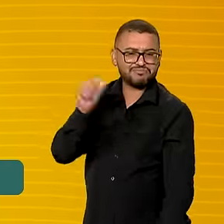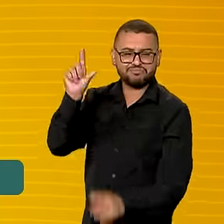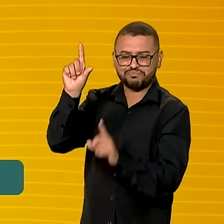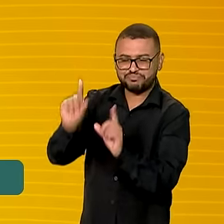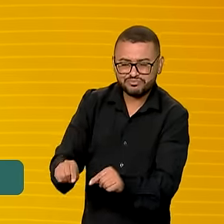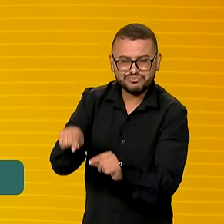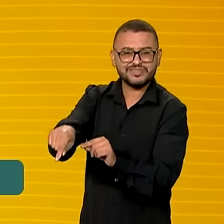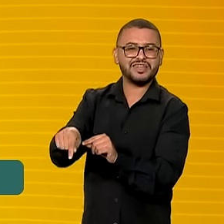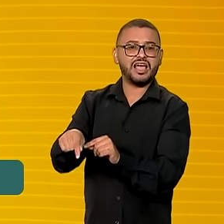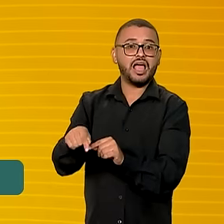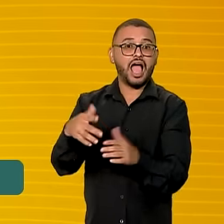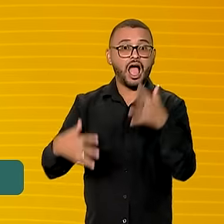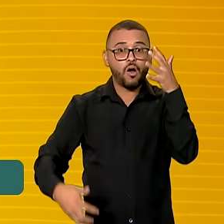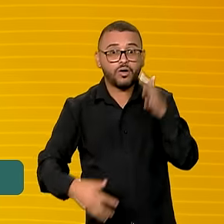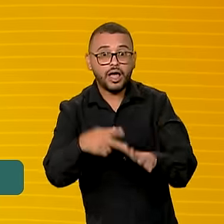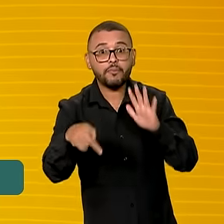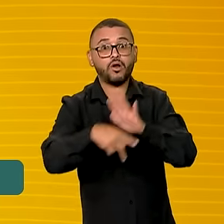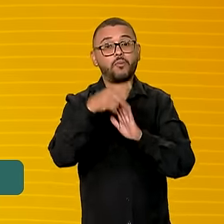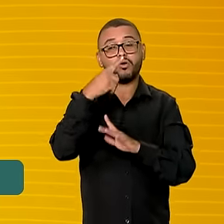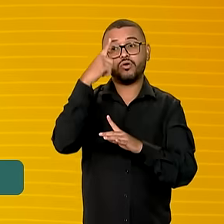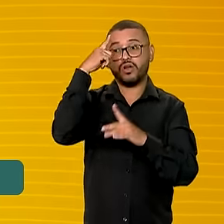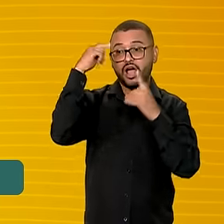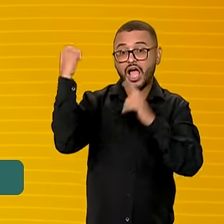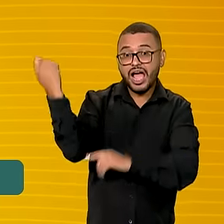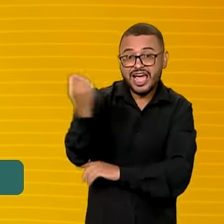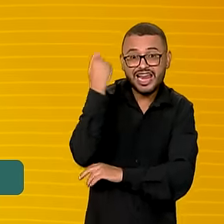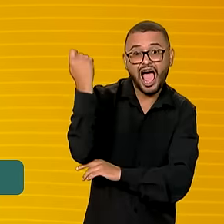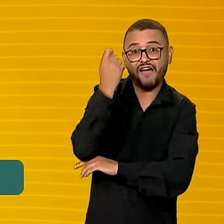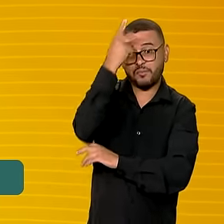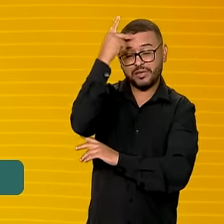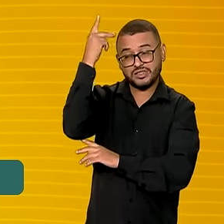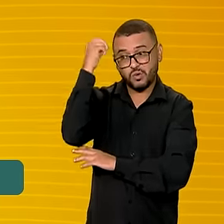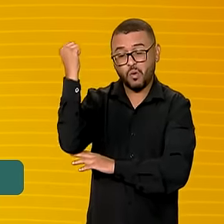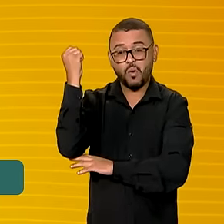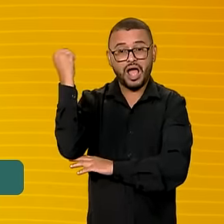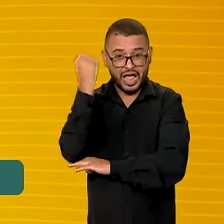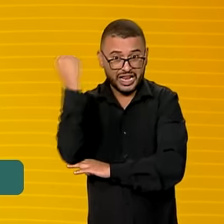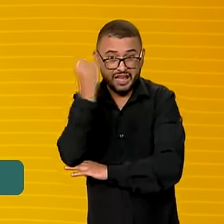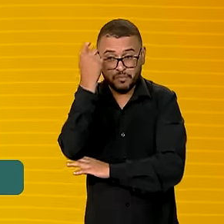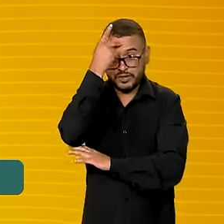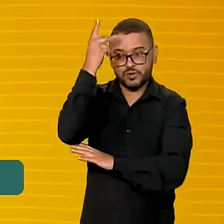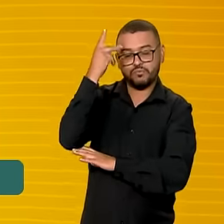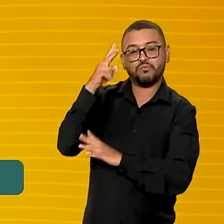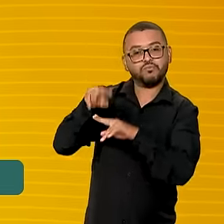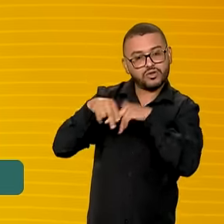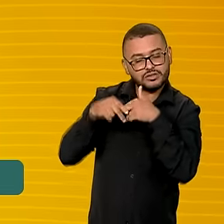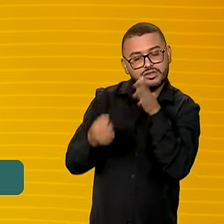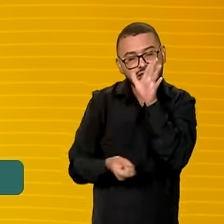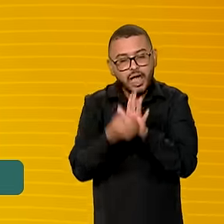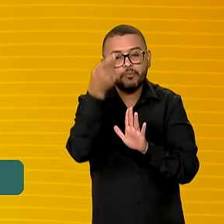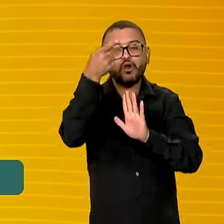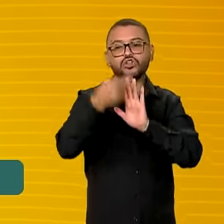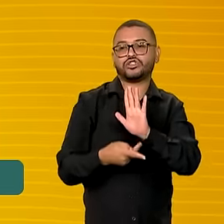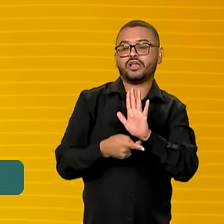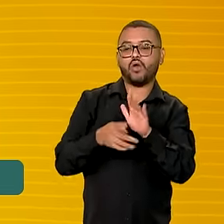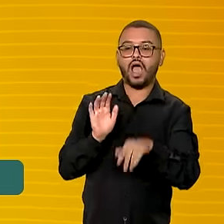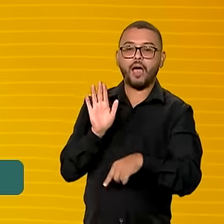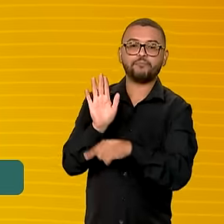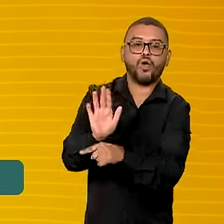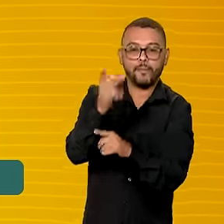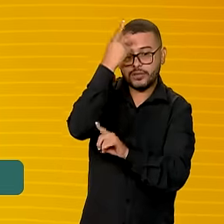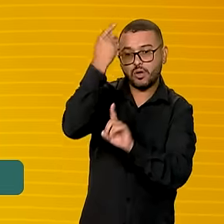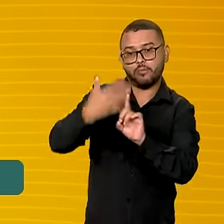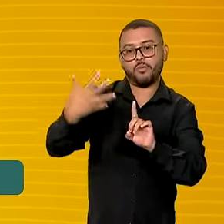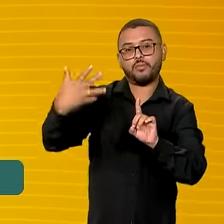impactos são gravíssimos na vida de uma pessoa LGBTQIA+. Por isso é importante construir programas que assistam a essa população,